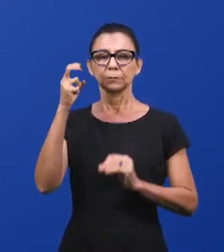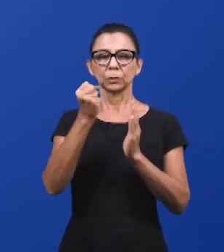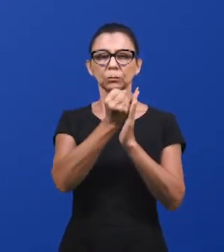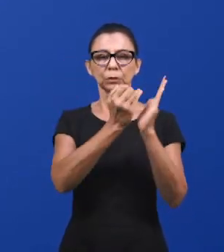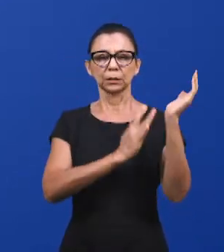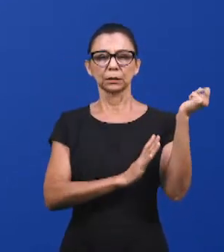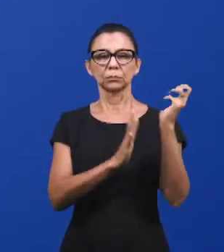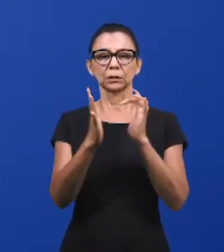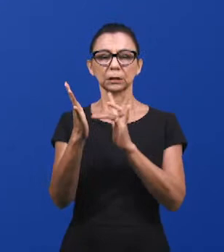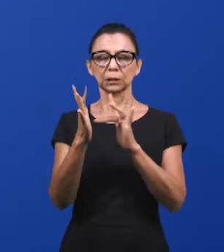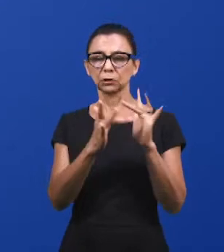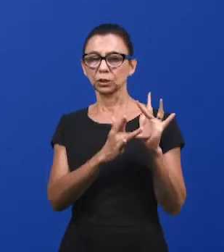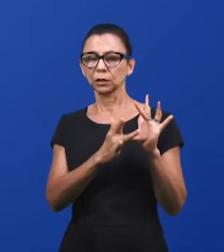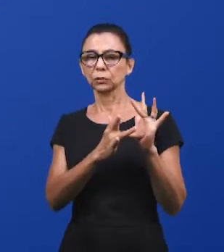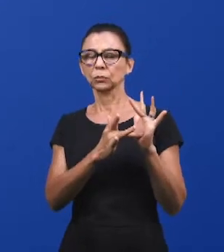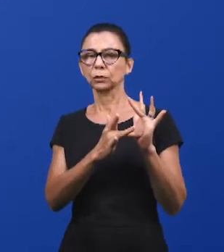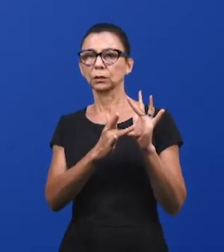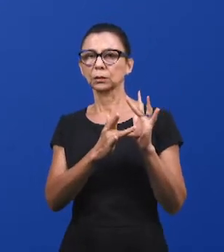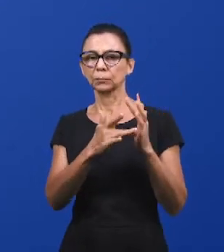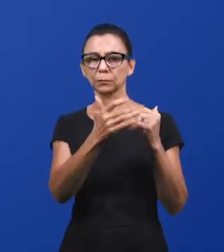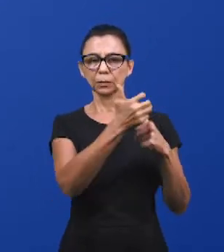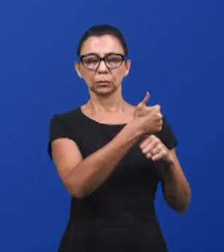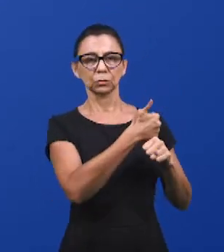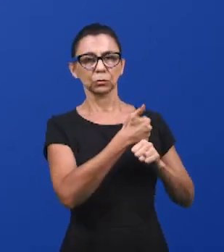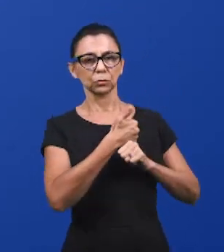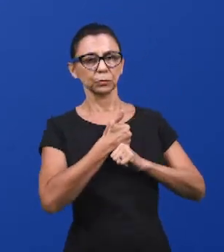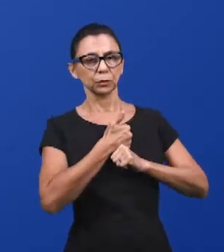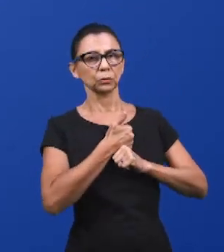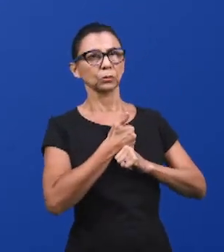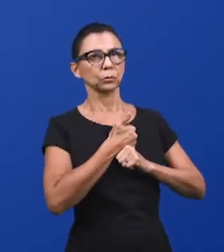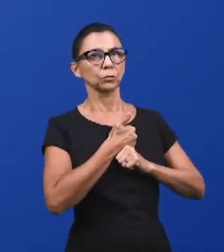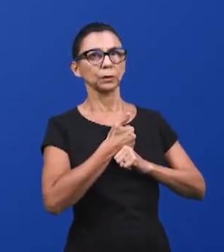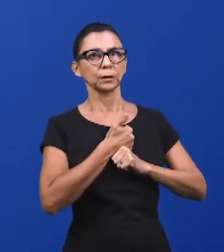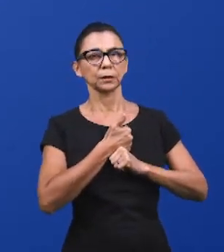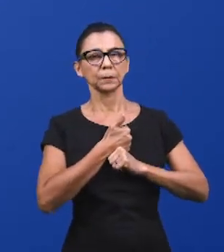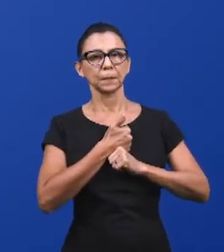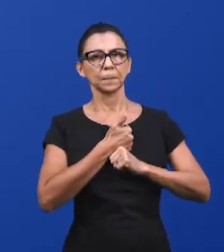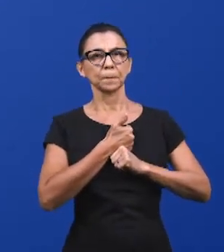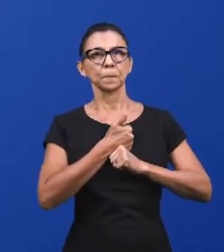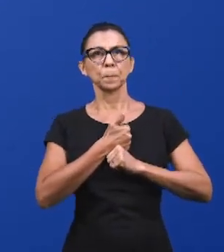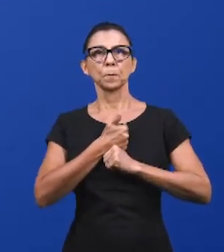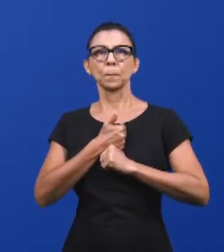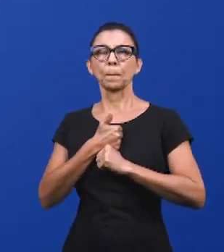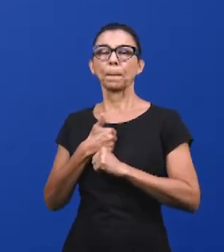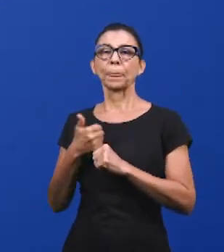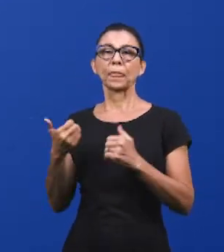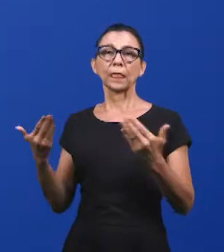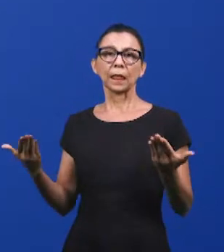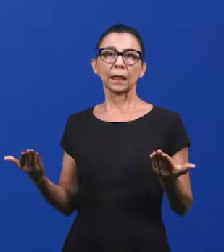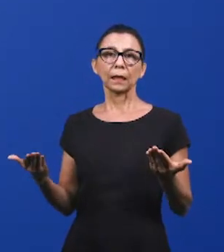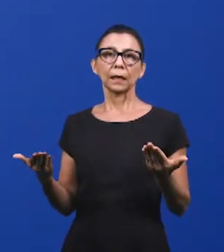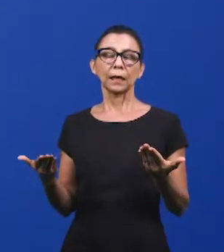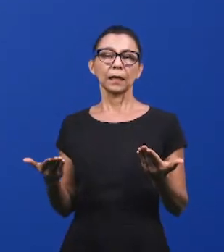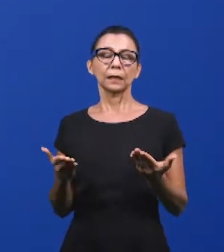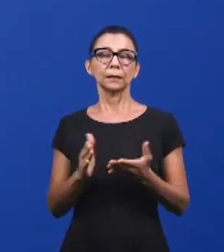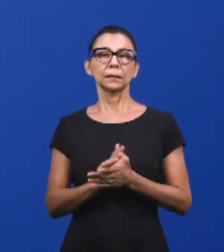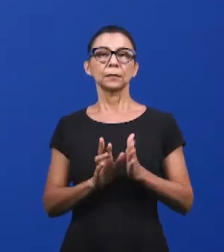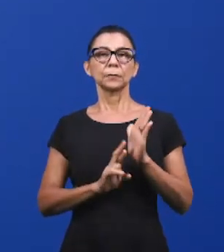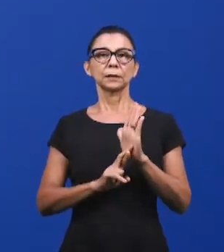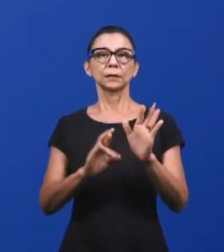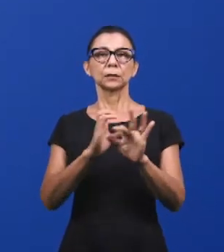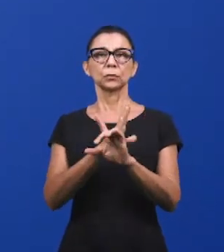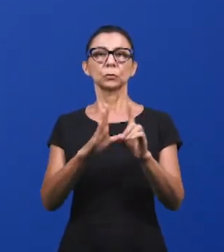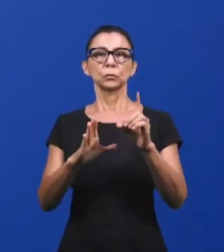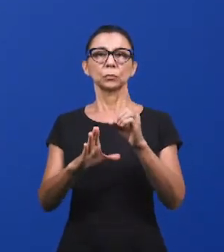E aí, ele consuma sobre nós, ali, o culto. E a palavra do Senhor